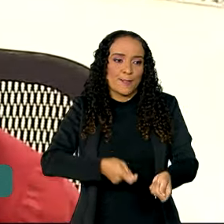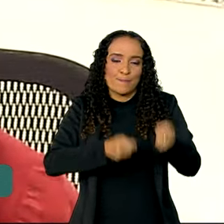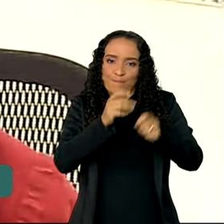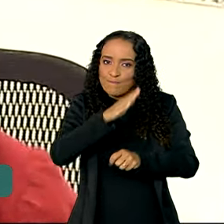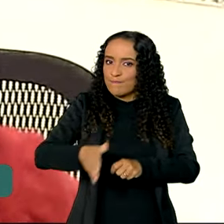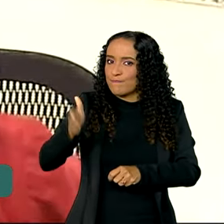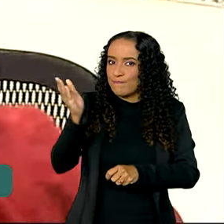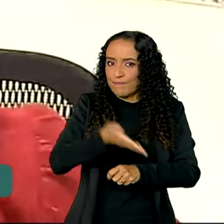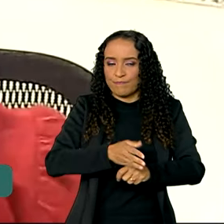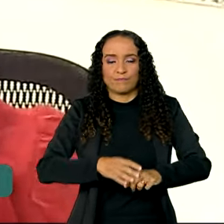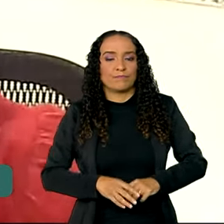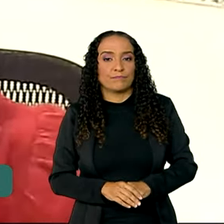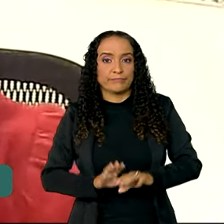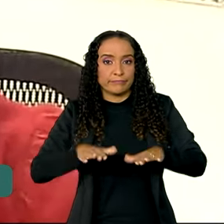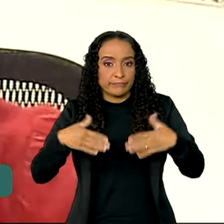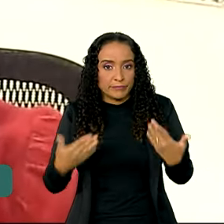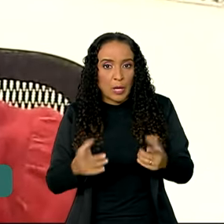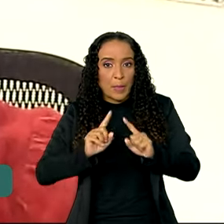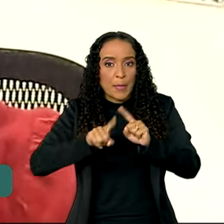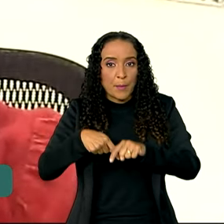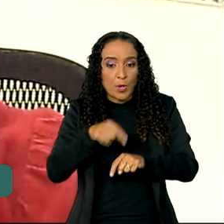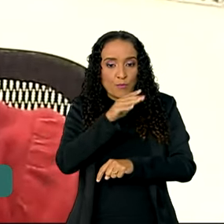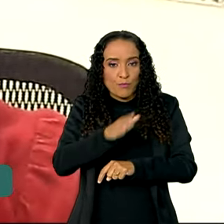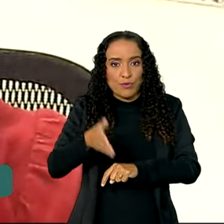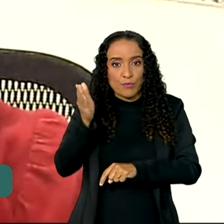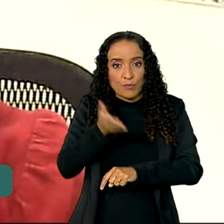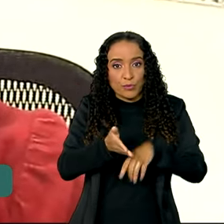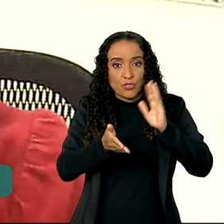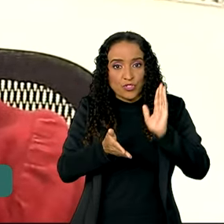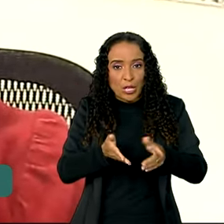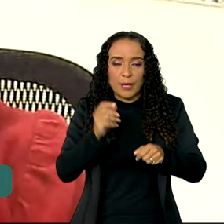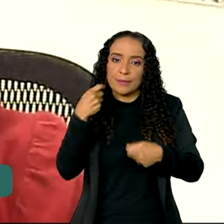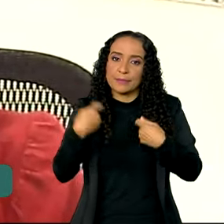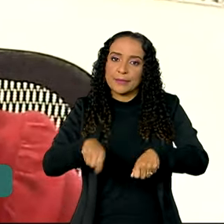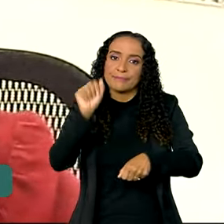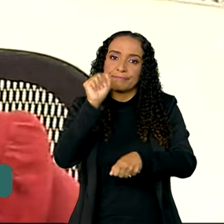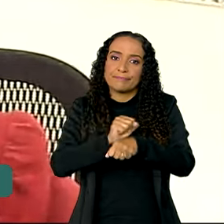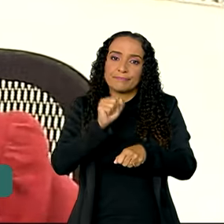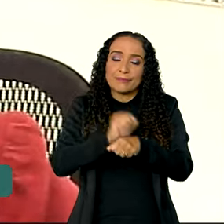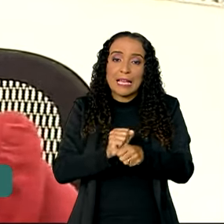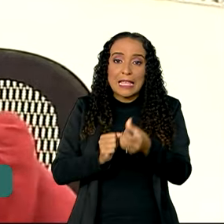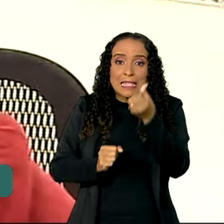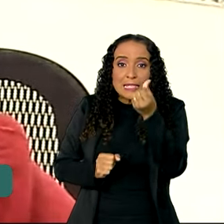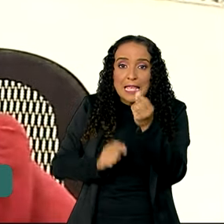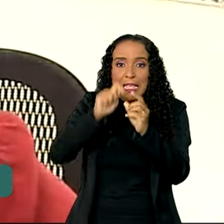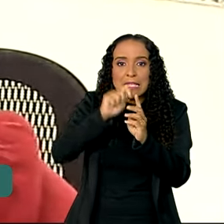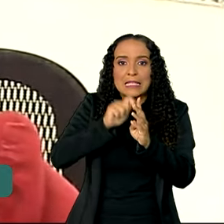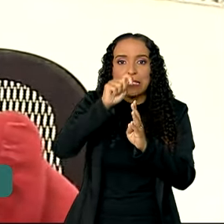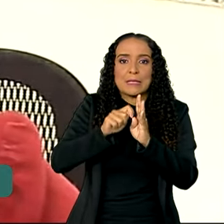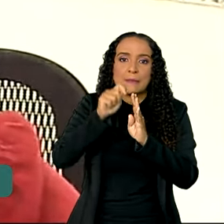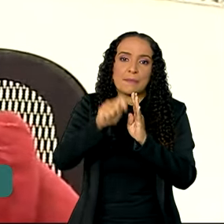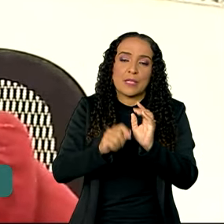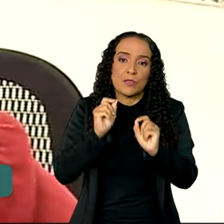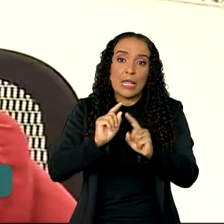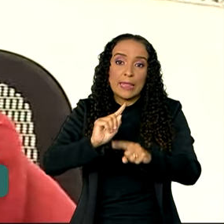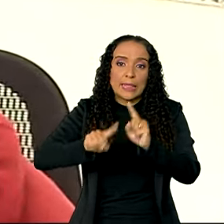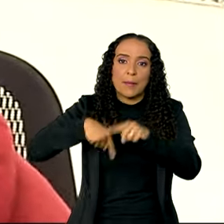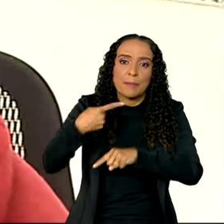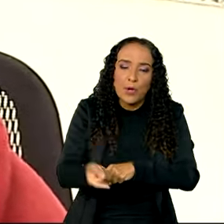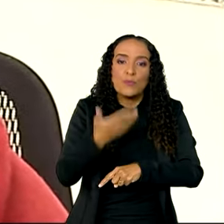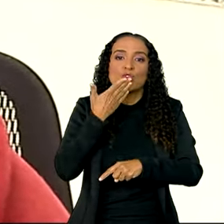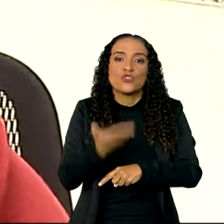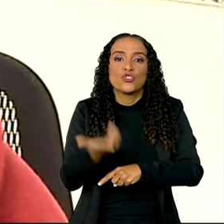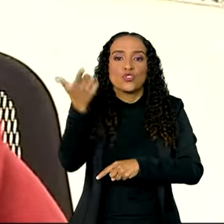cancelada. Então, depois do cancelamento, ele vai ter que aguardar um período de seis meses para depois poder